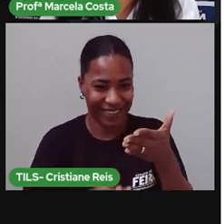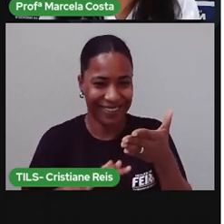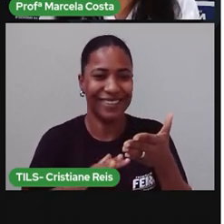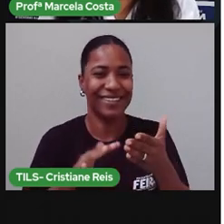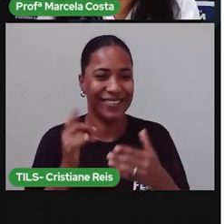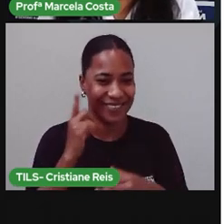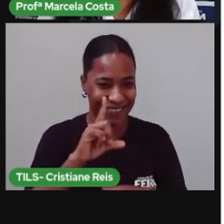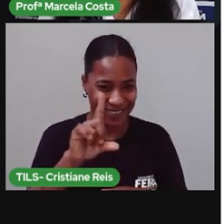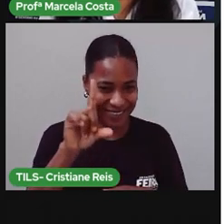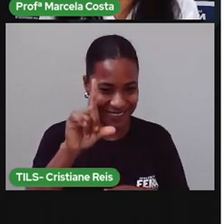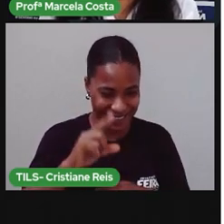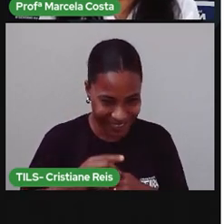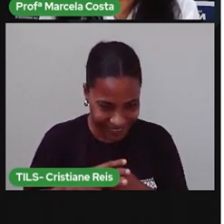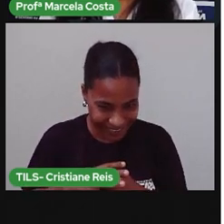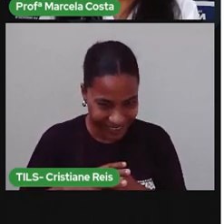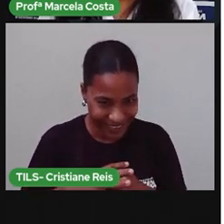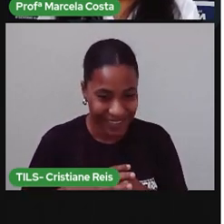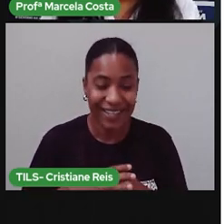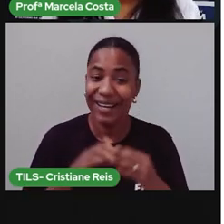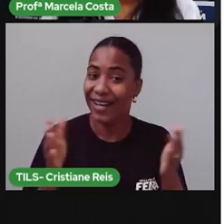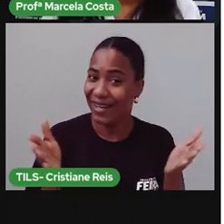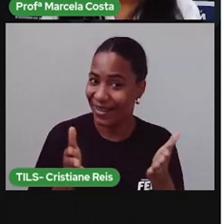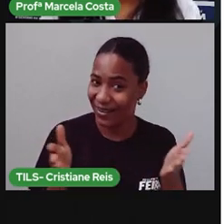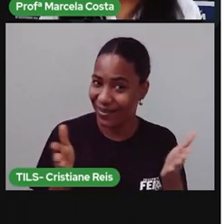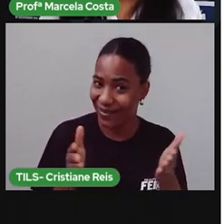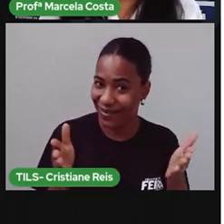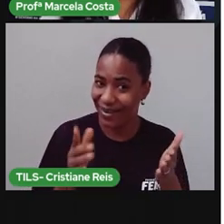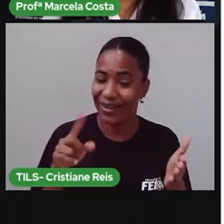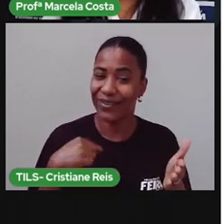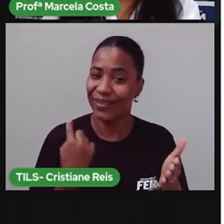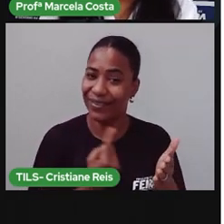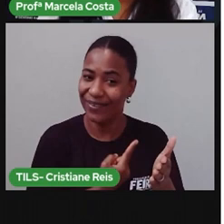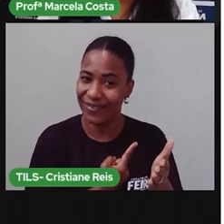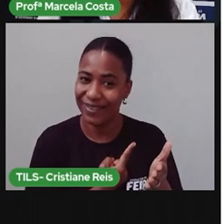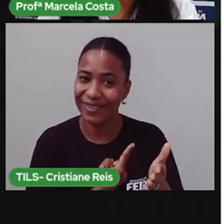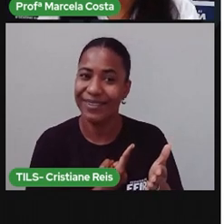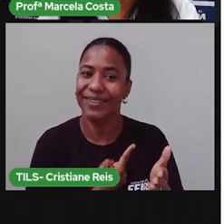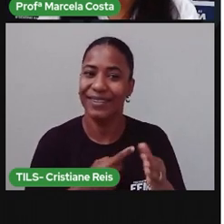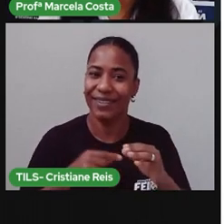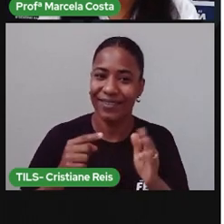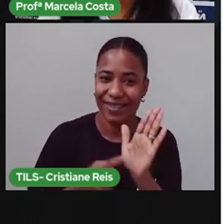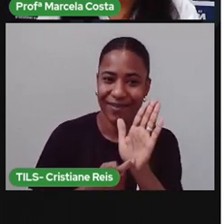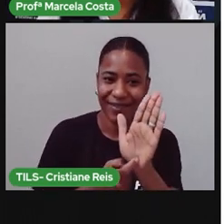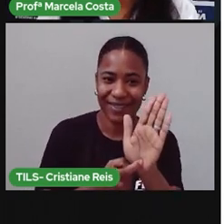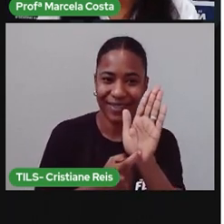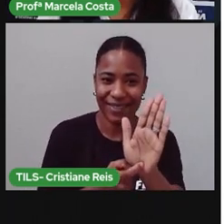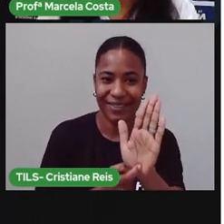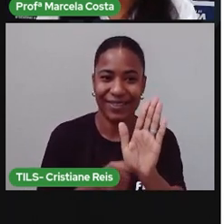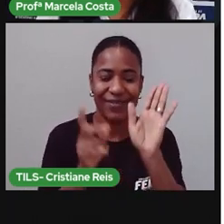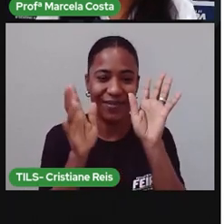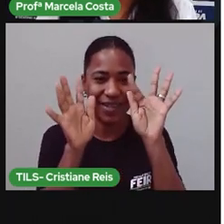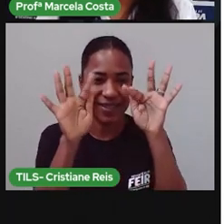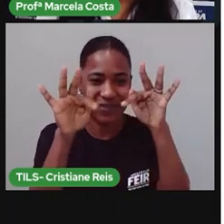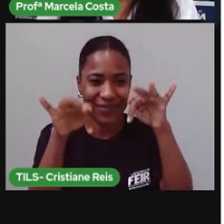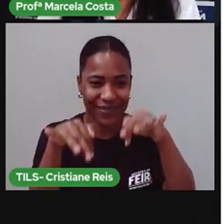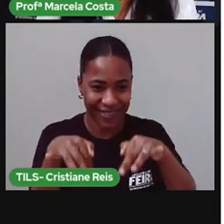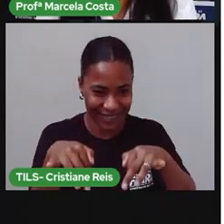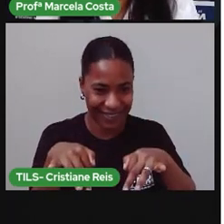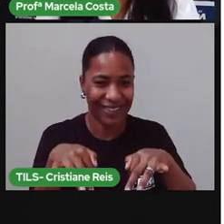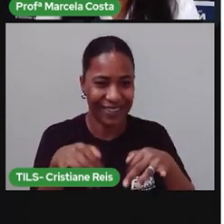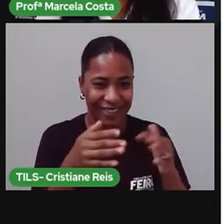Agora, crianças, a gente vai encerrar aqui esse momento de apresentação, de slide,